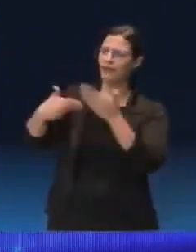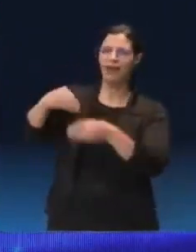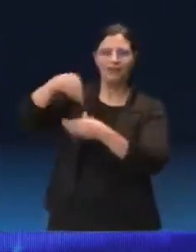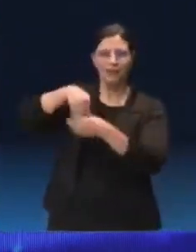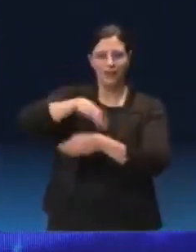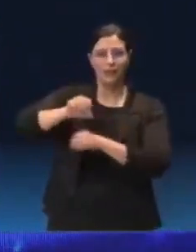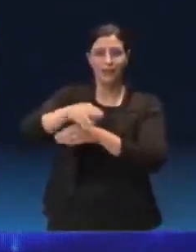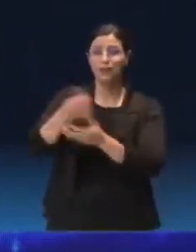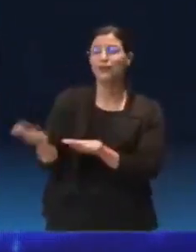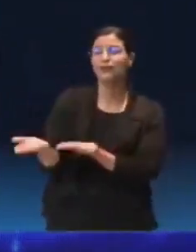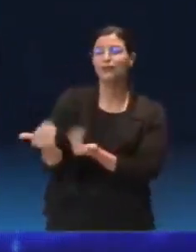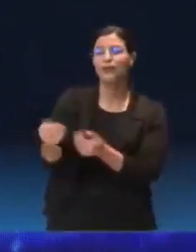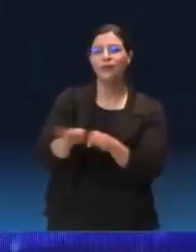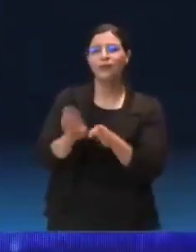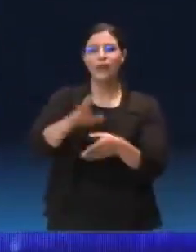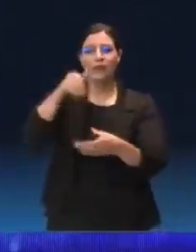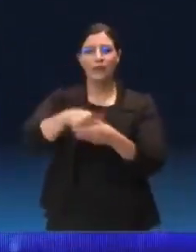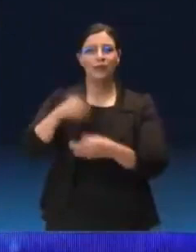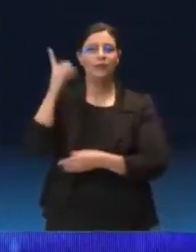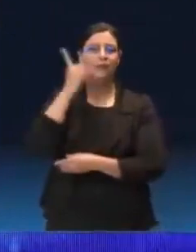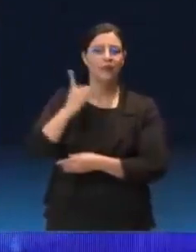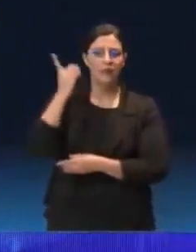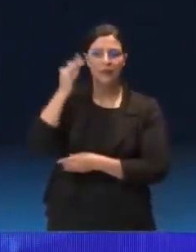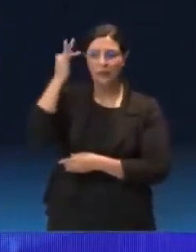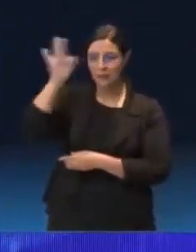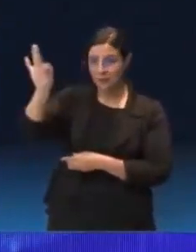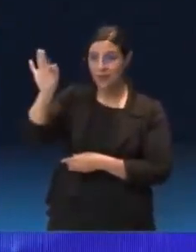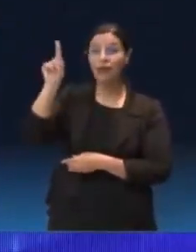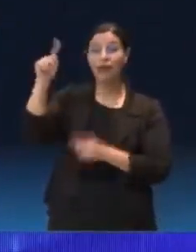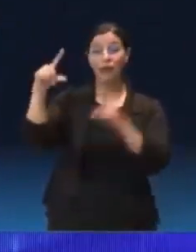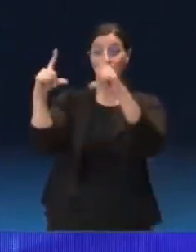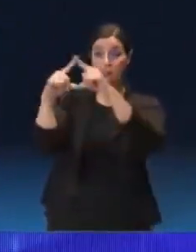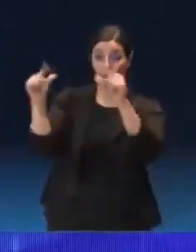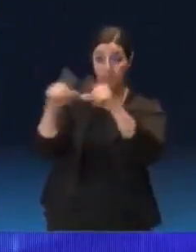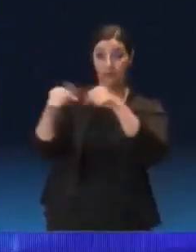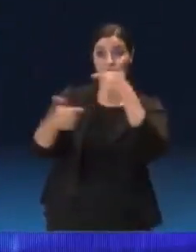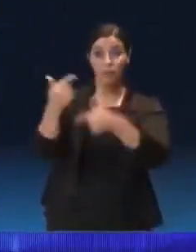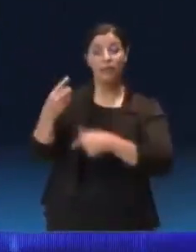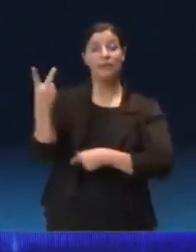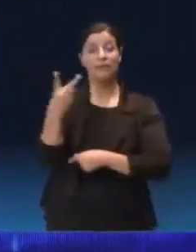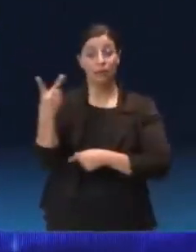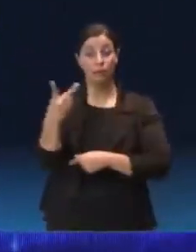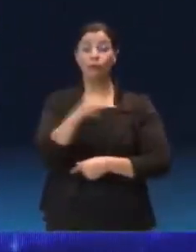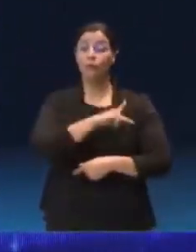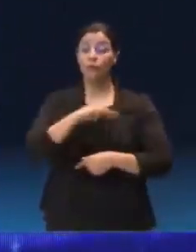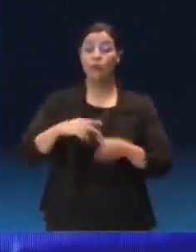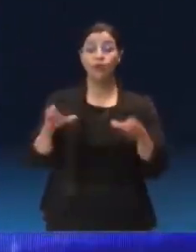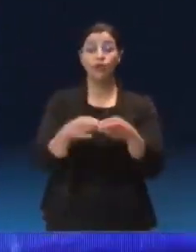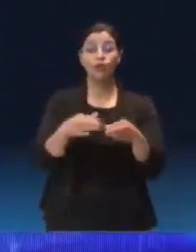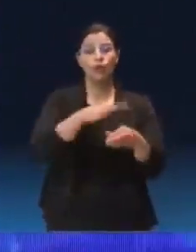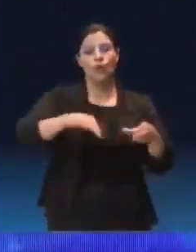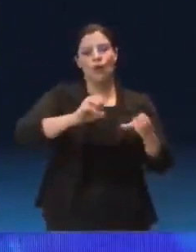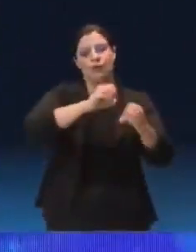educação, muito novo. Me elegi deputado federal pelo Paraná, fui para Brasília ser vice-presidente da Comissão de Educação da Câmara dos